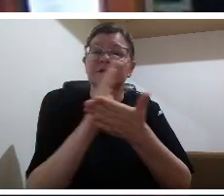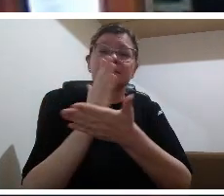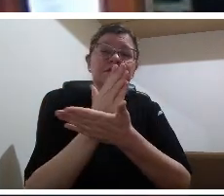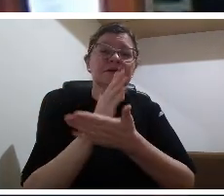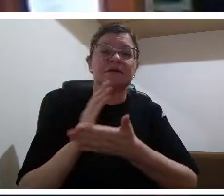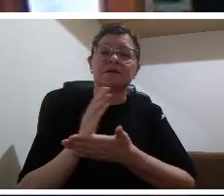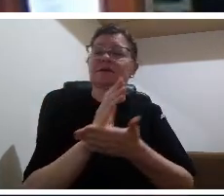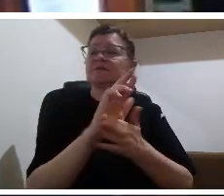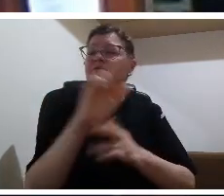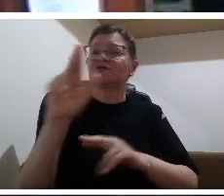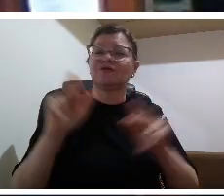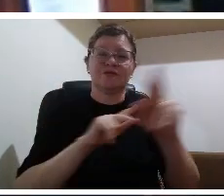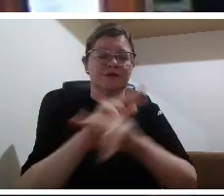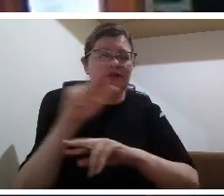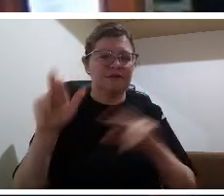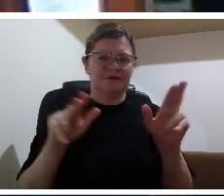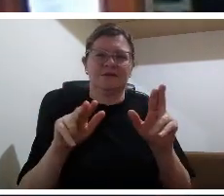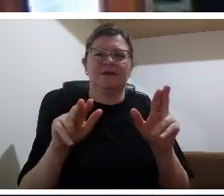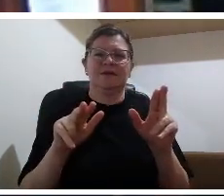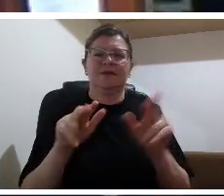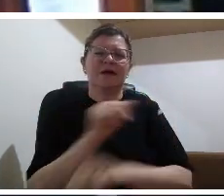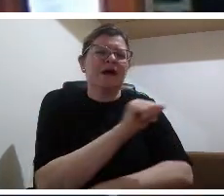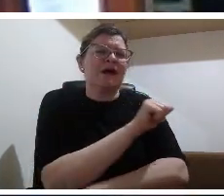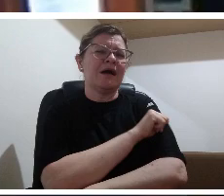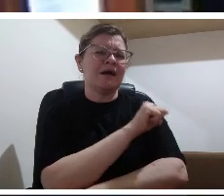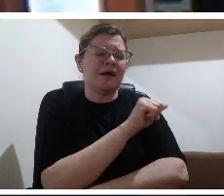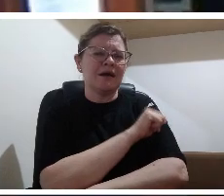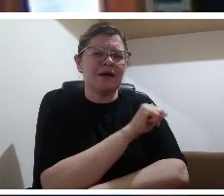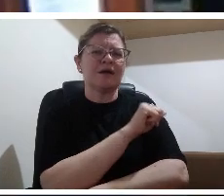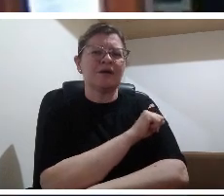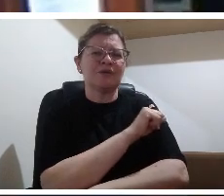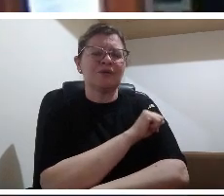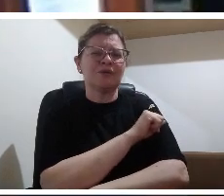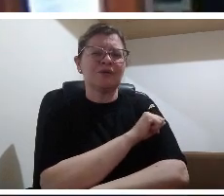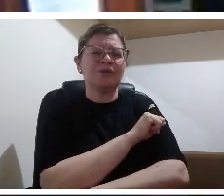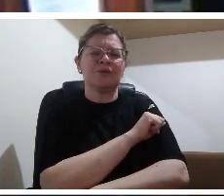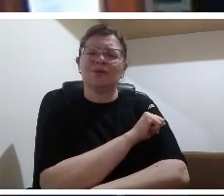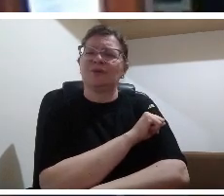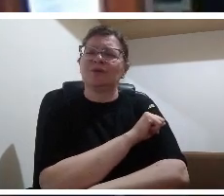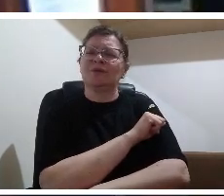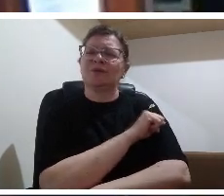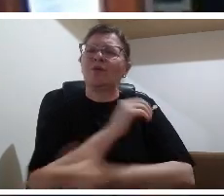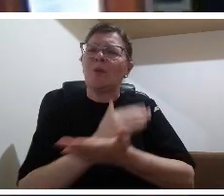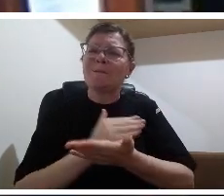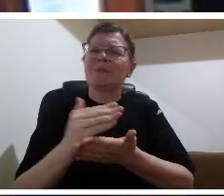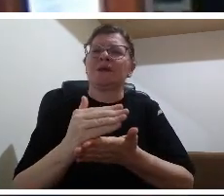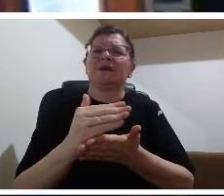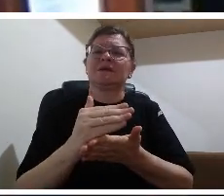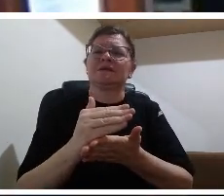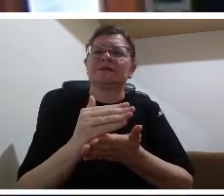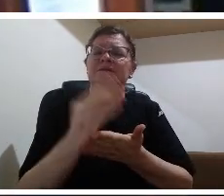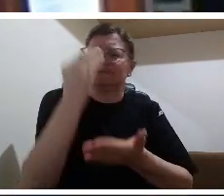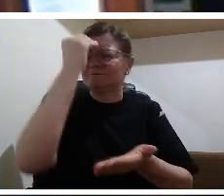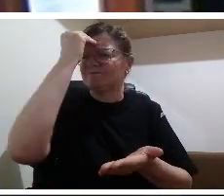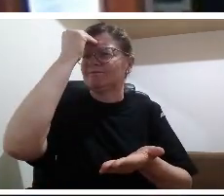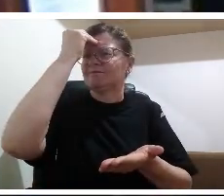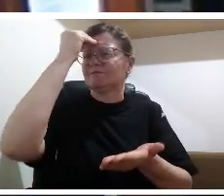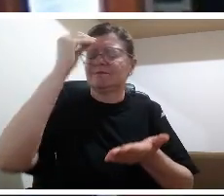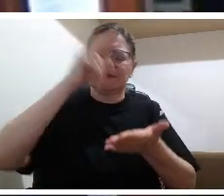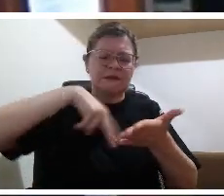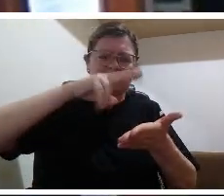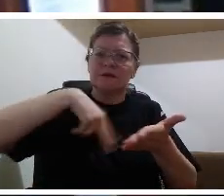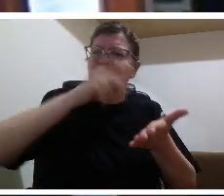escrita ele é outra pessoa porque recebeu uma uma formação uma